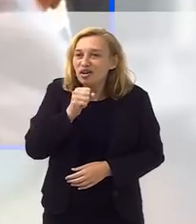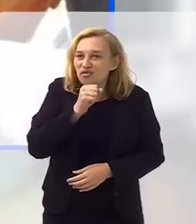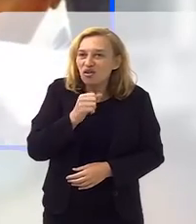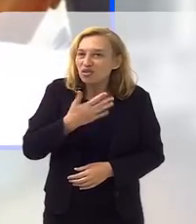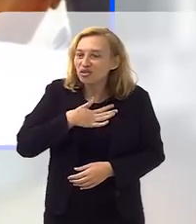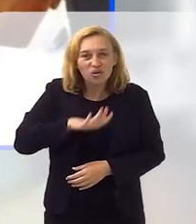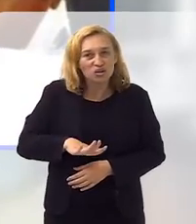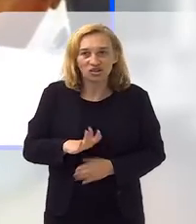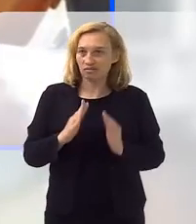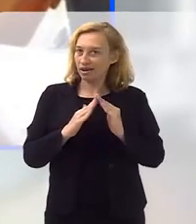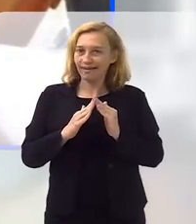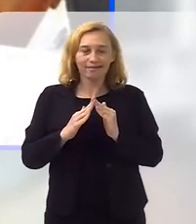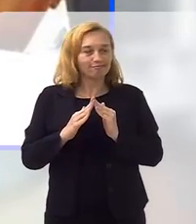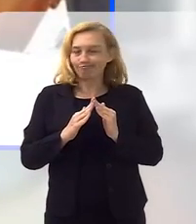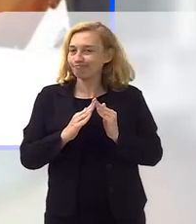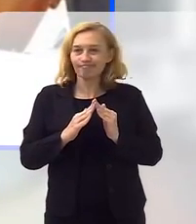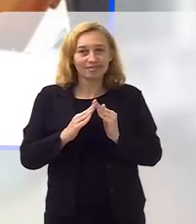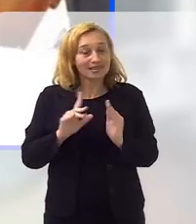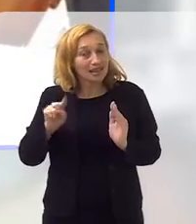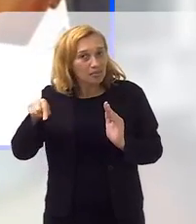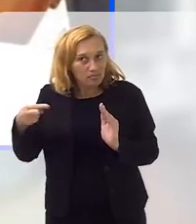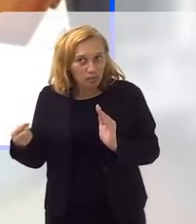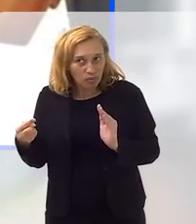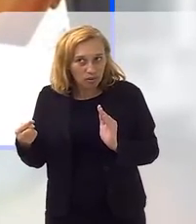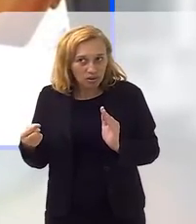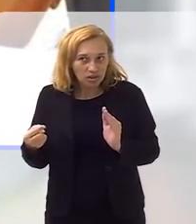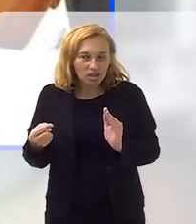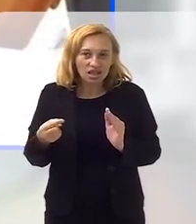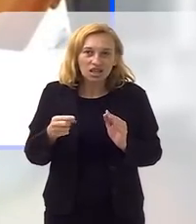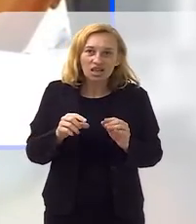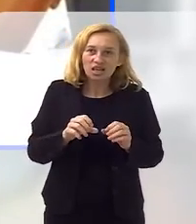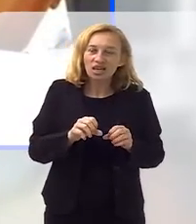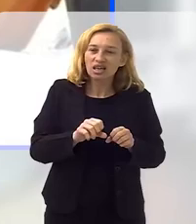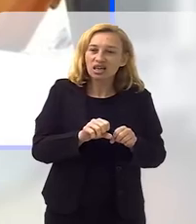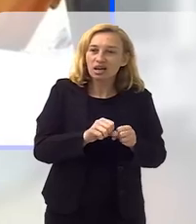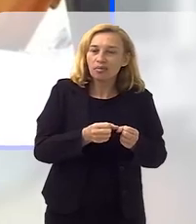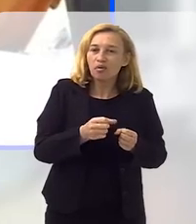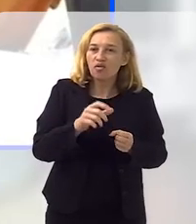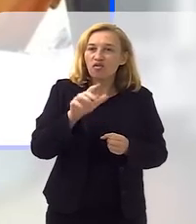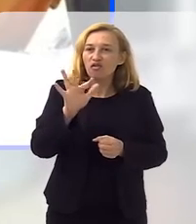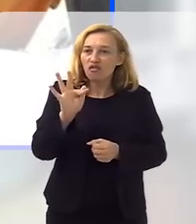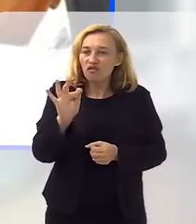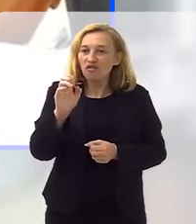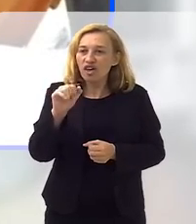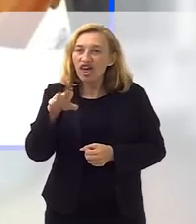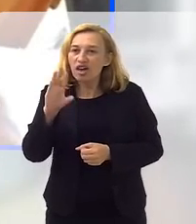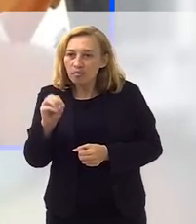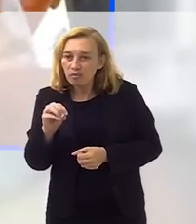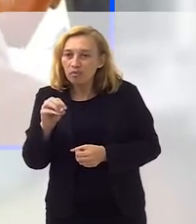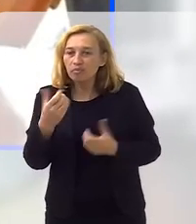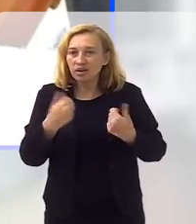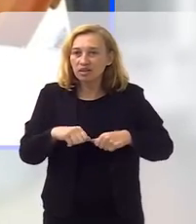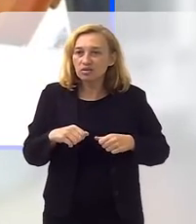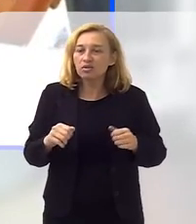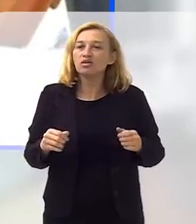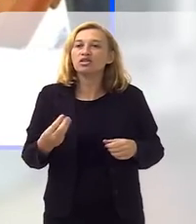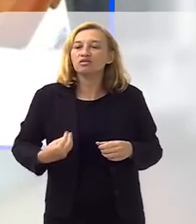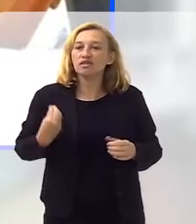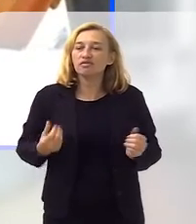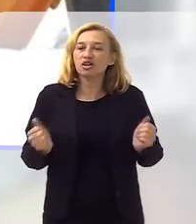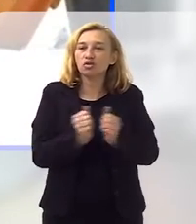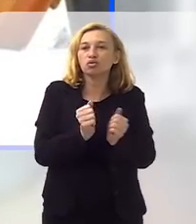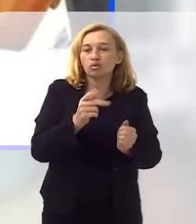minha avó não gostava de ficar em casa, né, depois que ela quebrou o fema, essas coisas todas, ela teve que morar lá com